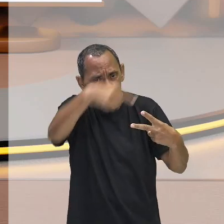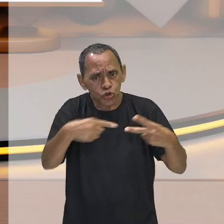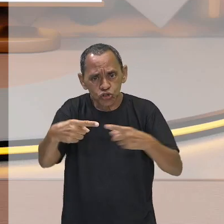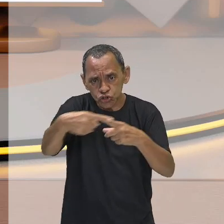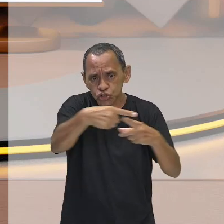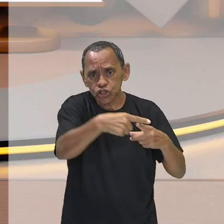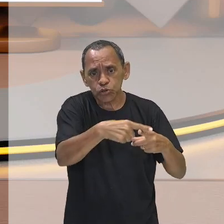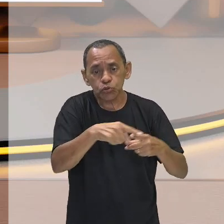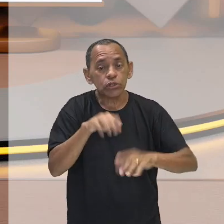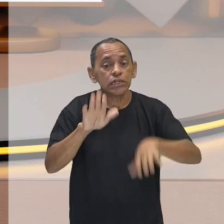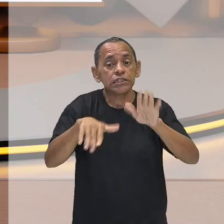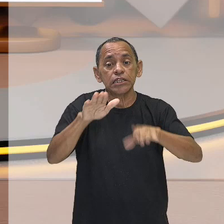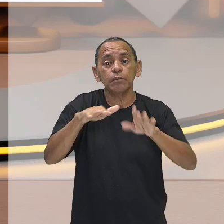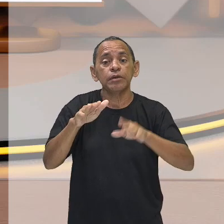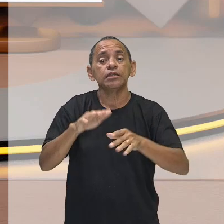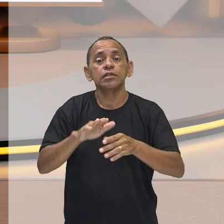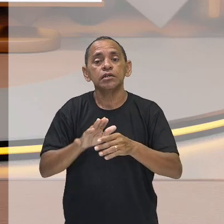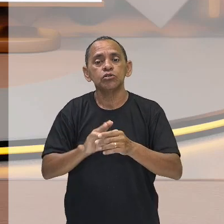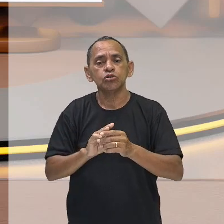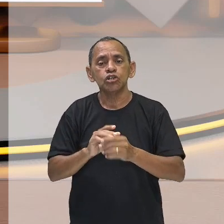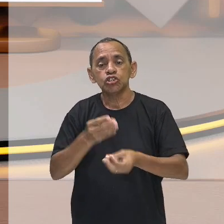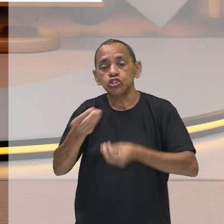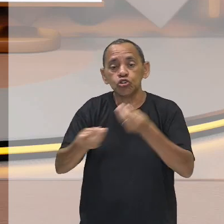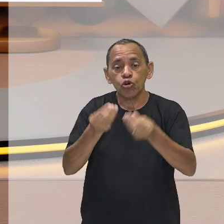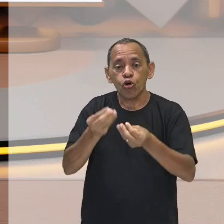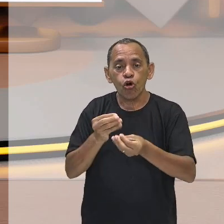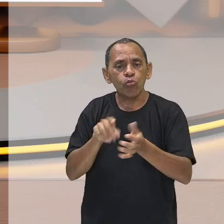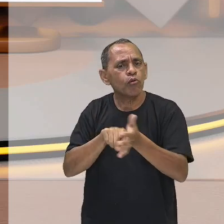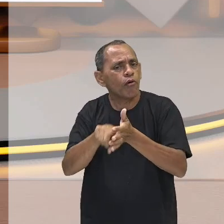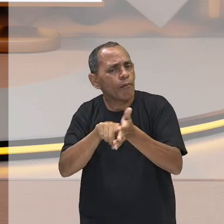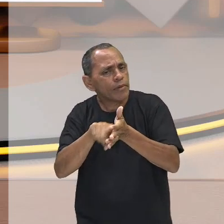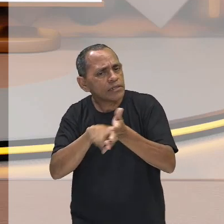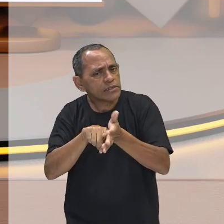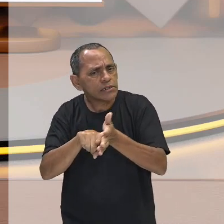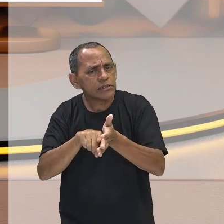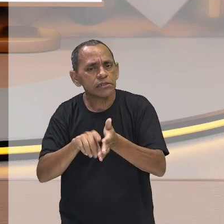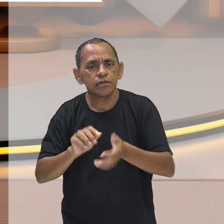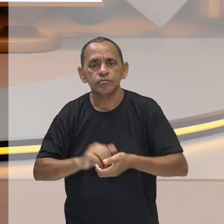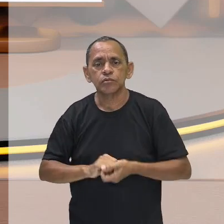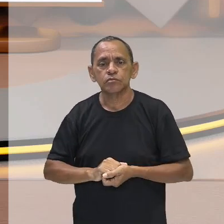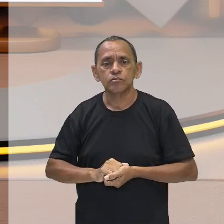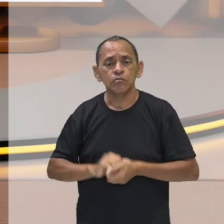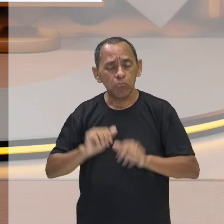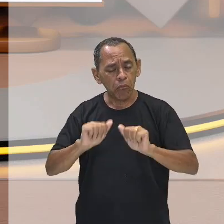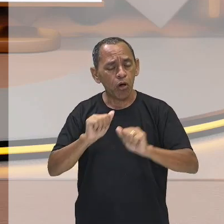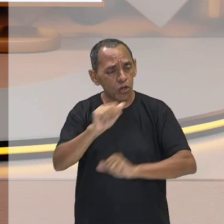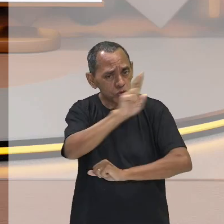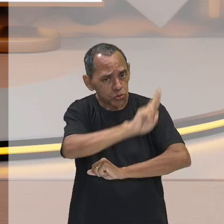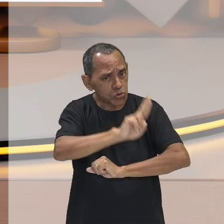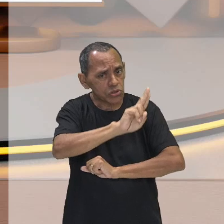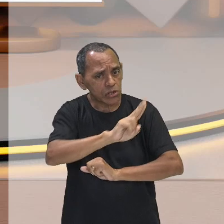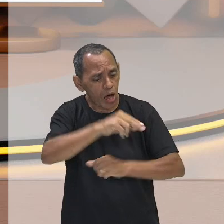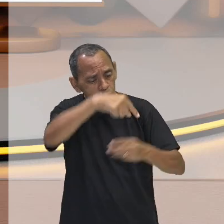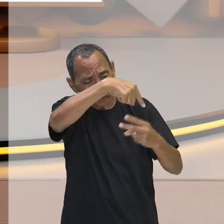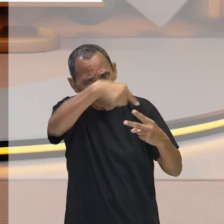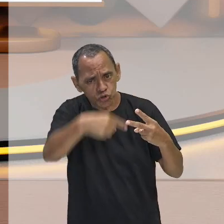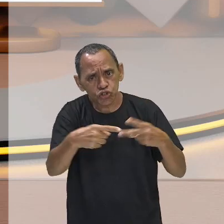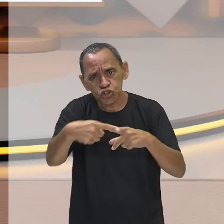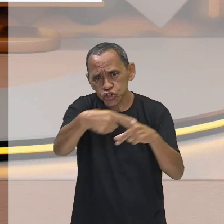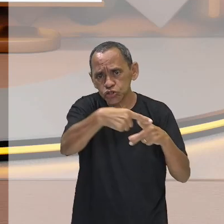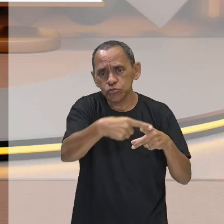pesquisa, que você vai fazer. Então ele vai dizer assim, pode usar um, tanto um como o outro, pode usar os dois ao mesmo tempo.